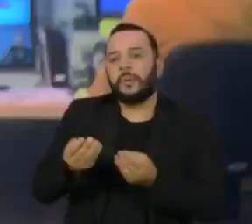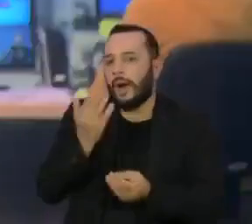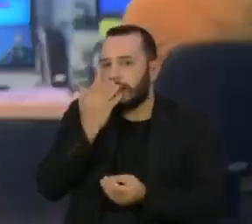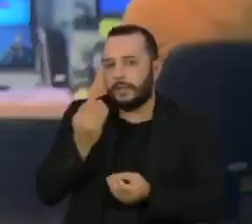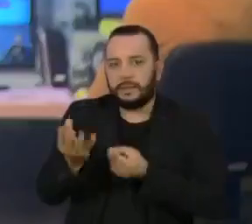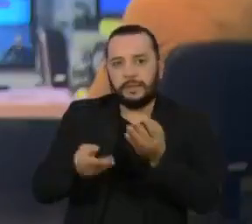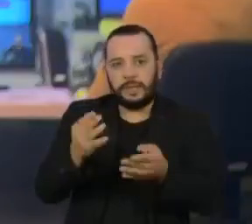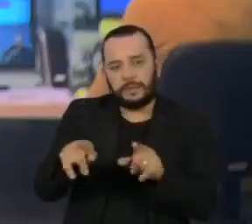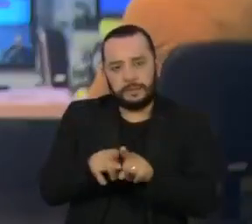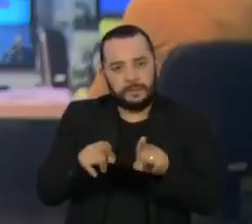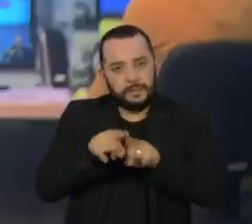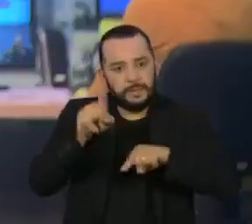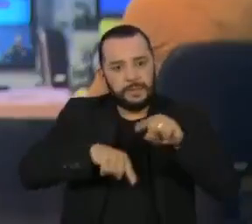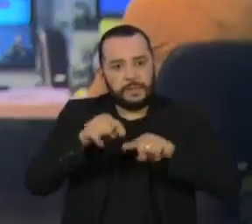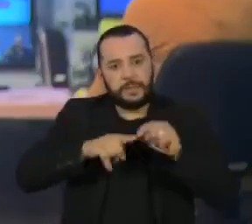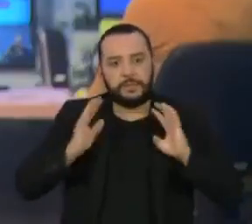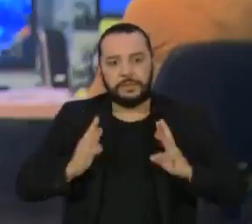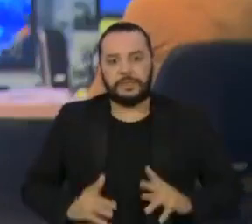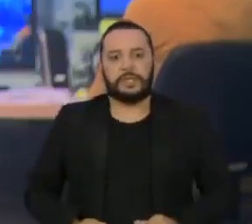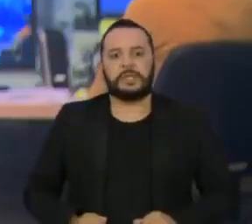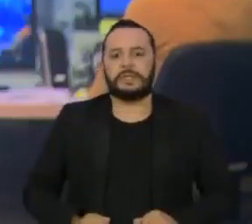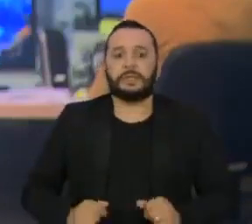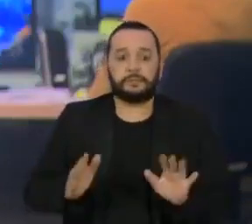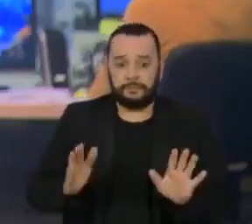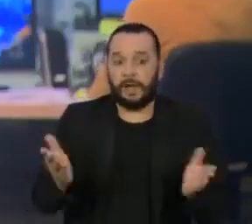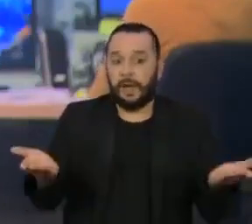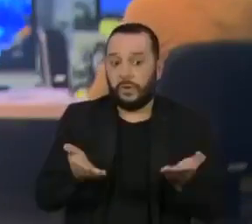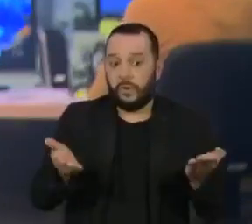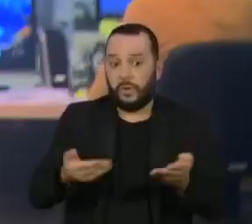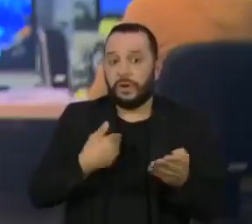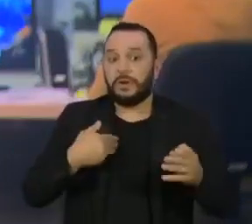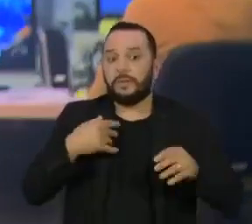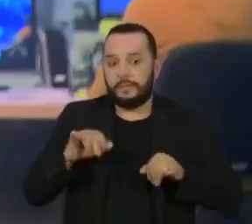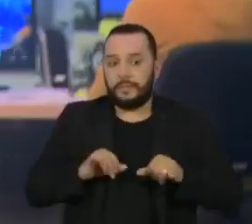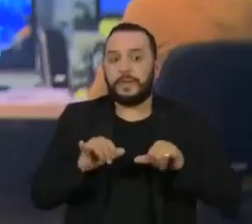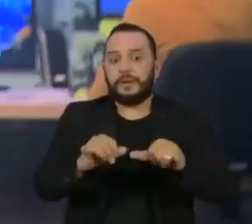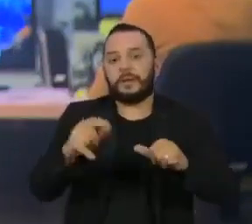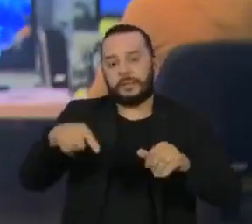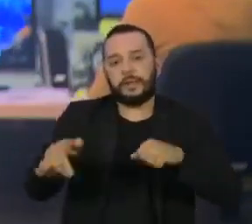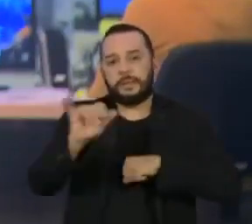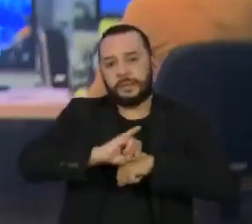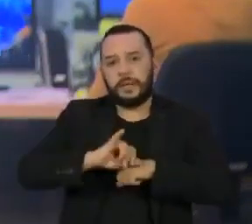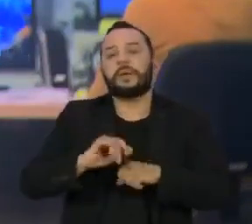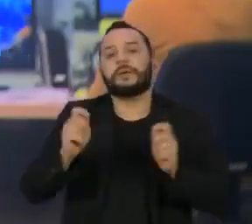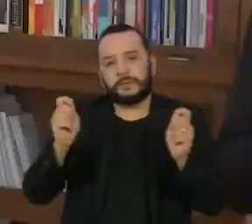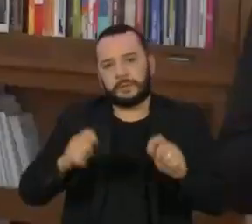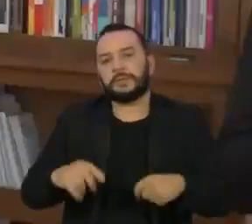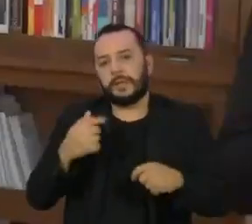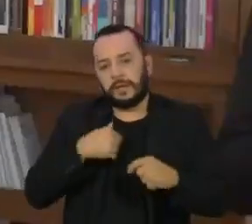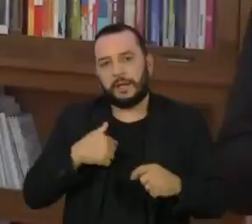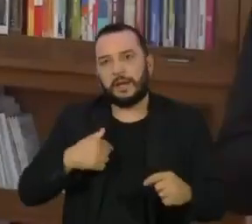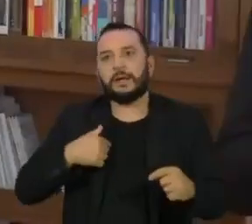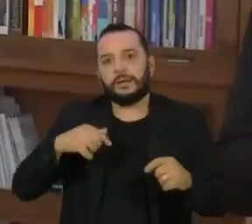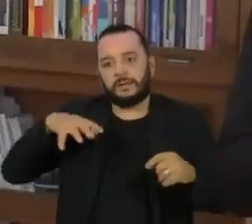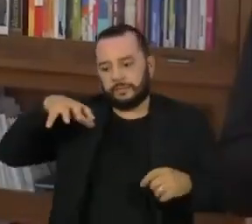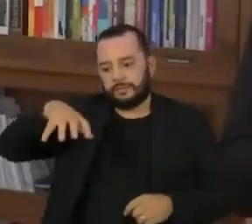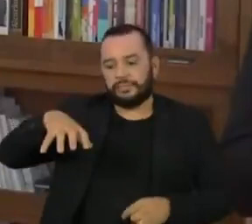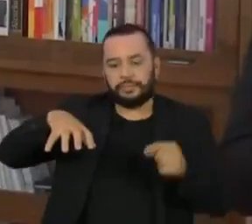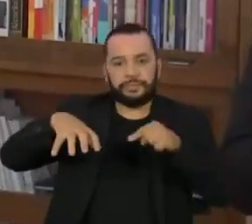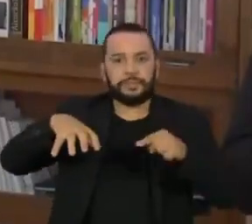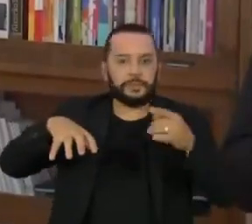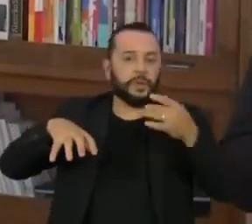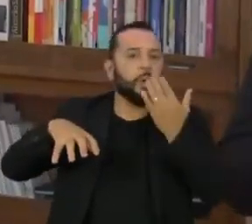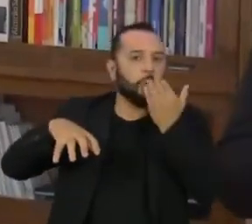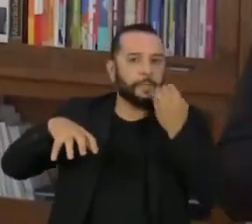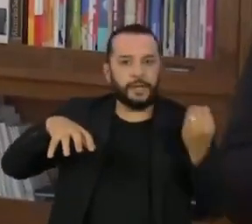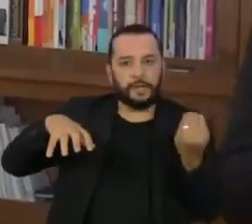higiene. E para ampliar a campanha, os supermercados da capital passaram a ter postos de coleta. Desde